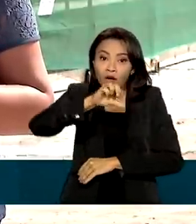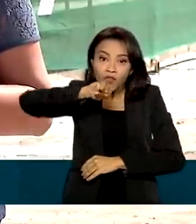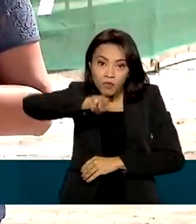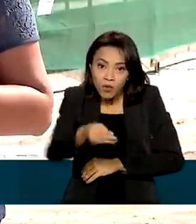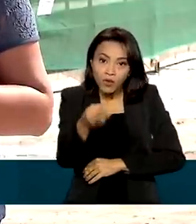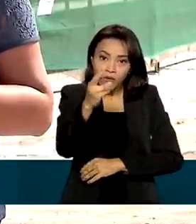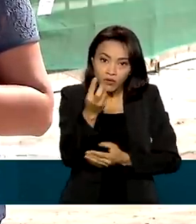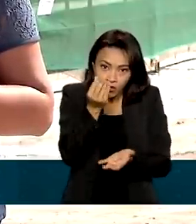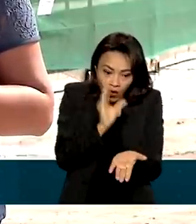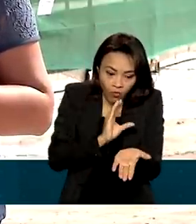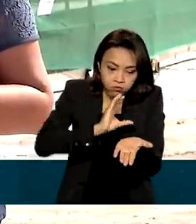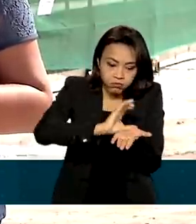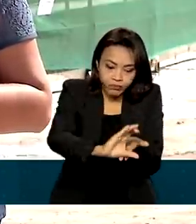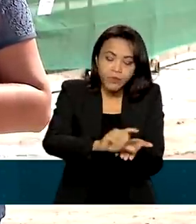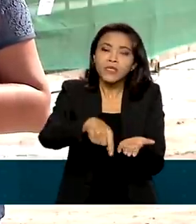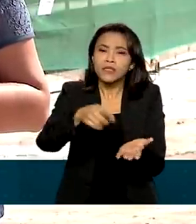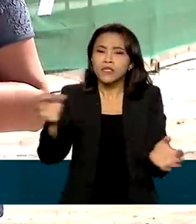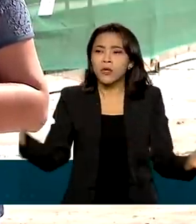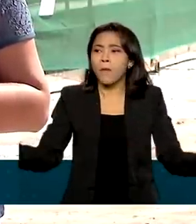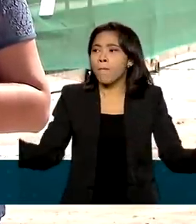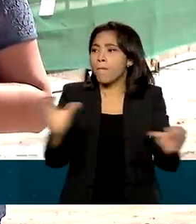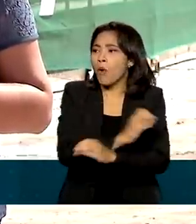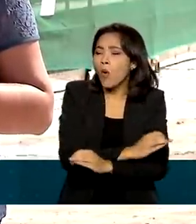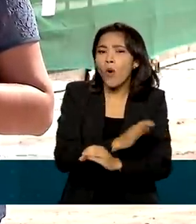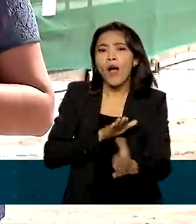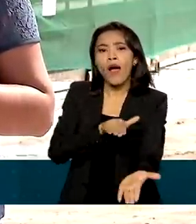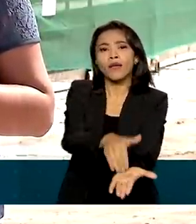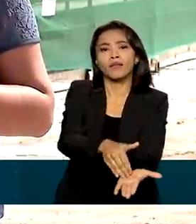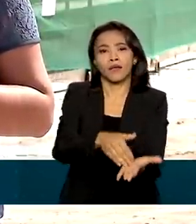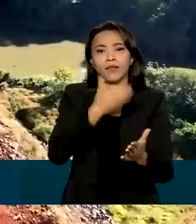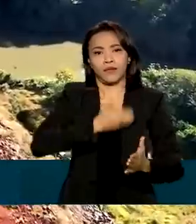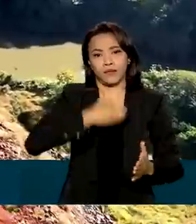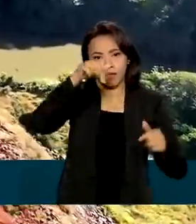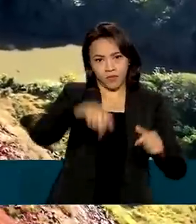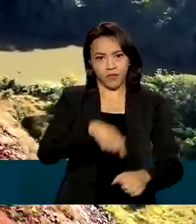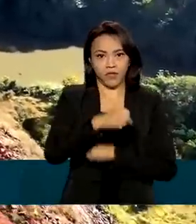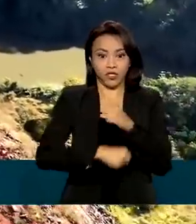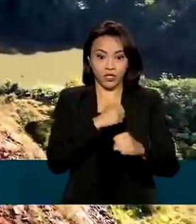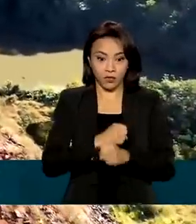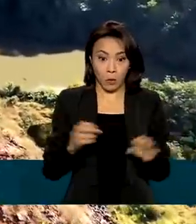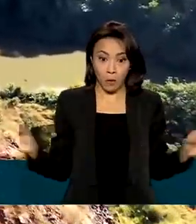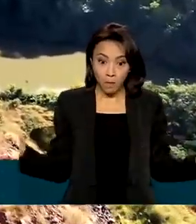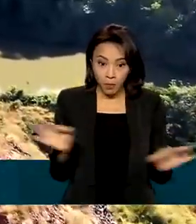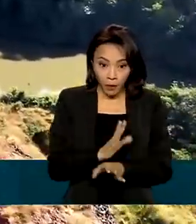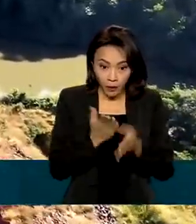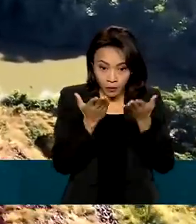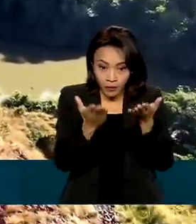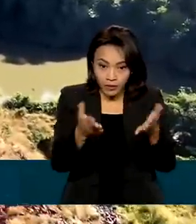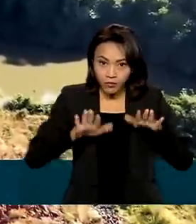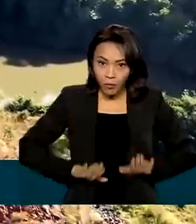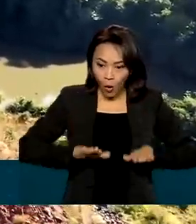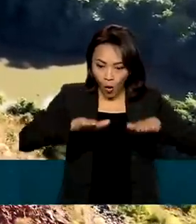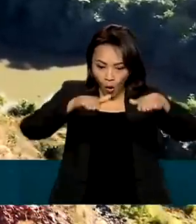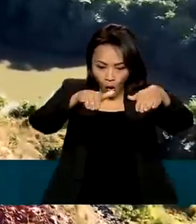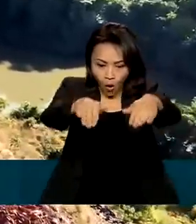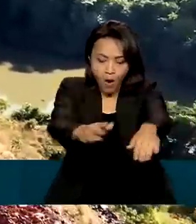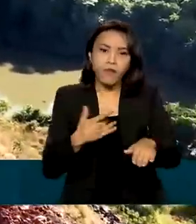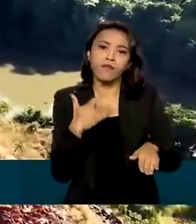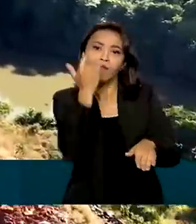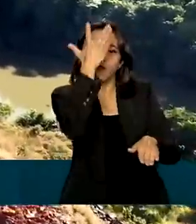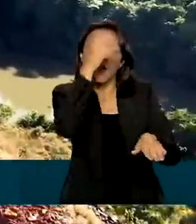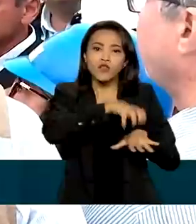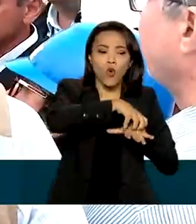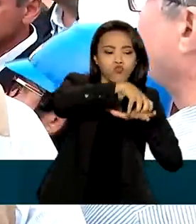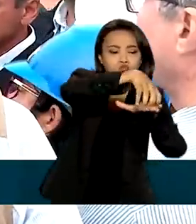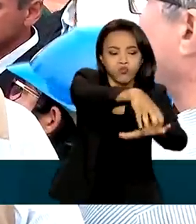a previsão é que as obras sejam concluídas até dezembro desse ano. Quando estiver pronto, o empreendimento vai ajudar no escoamento da produção